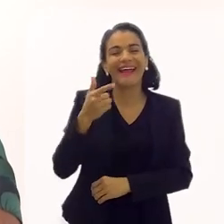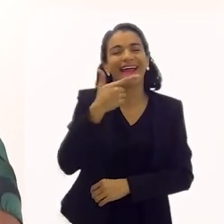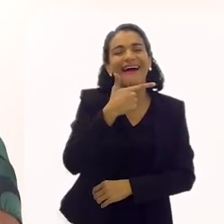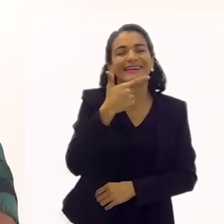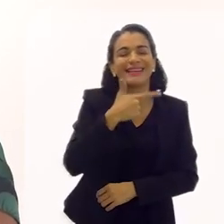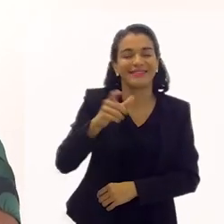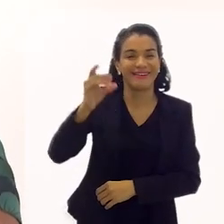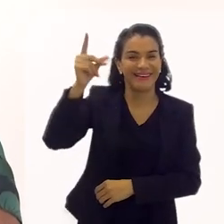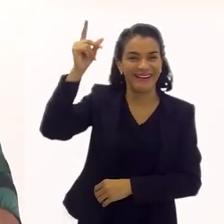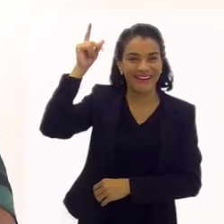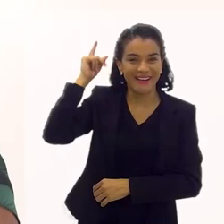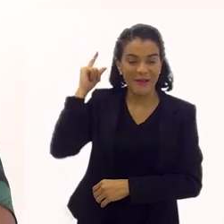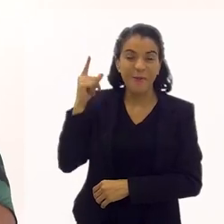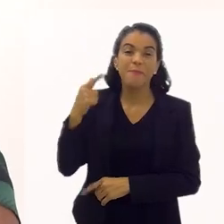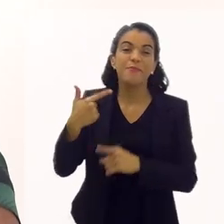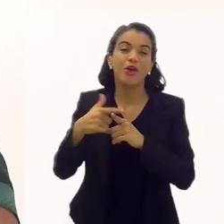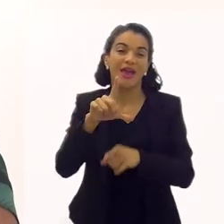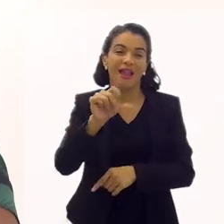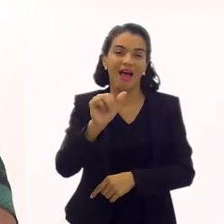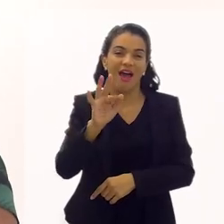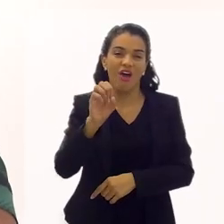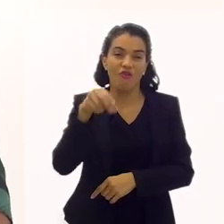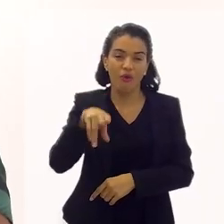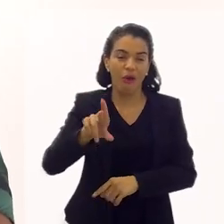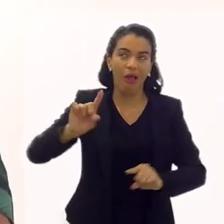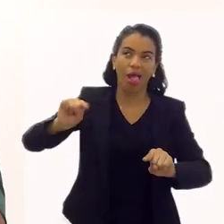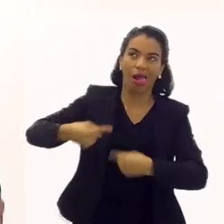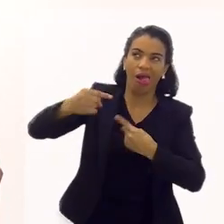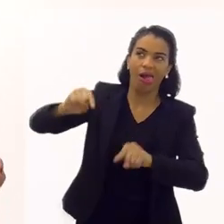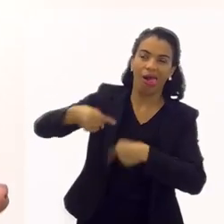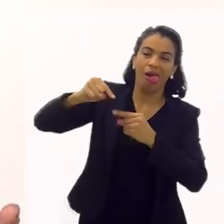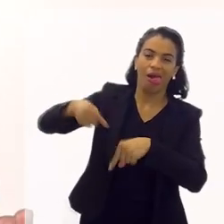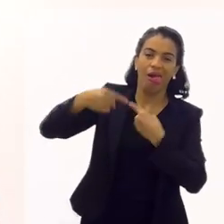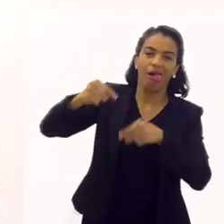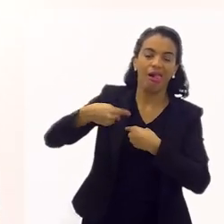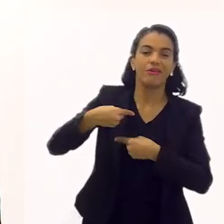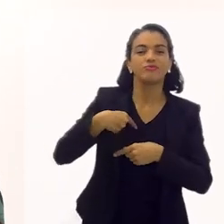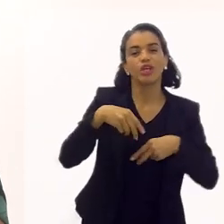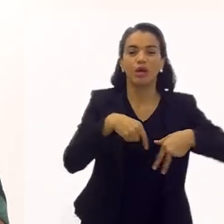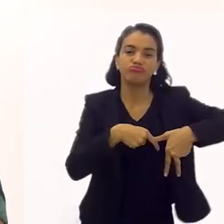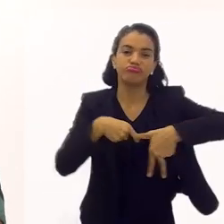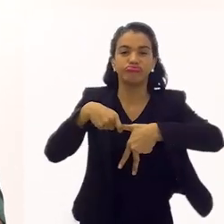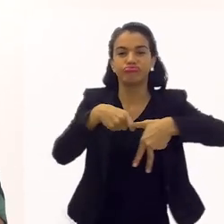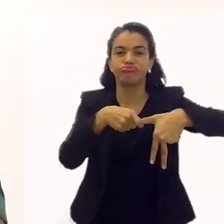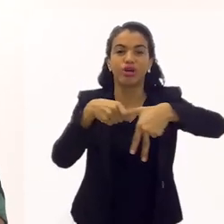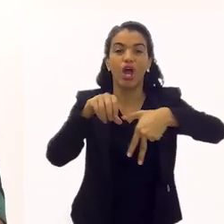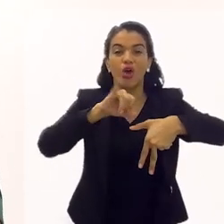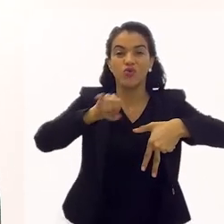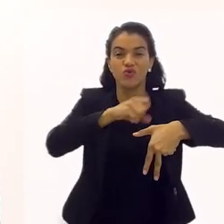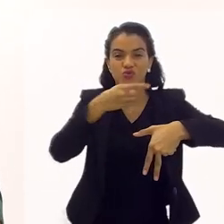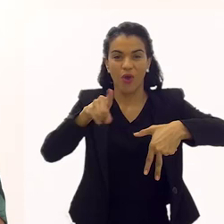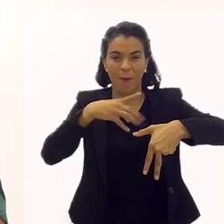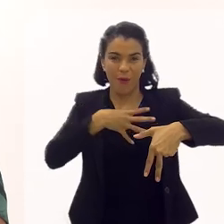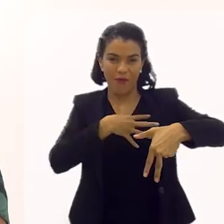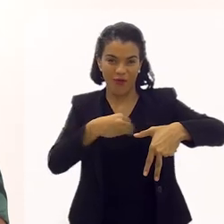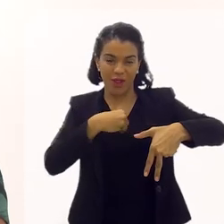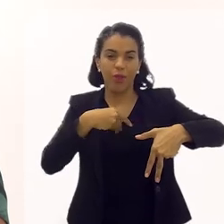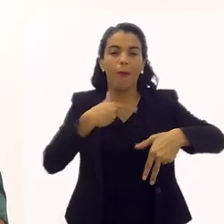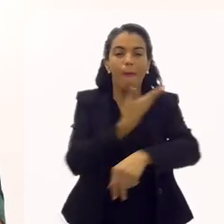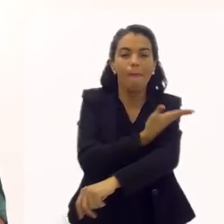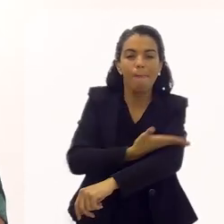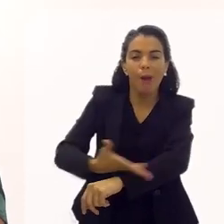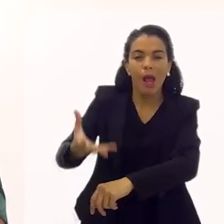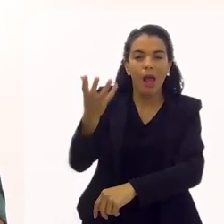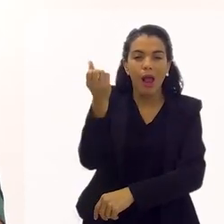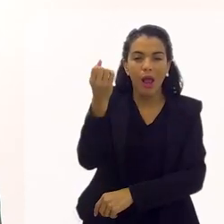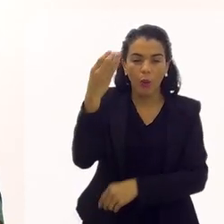engraçado, porque ele gostava de me irritar. E quando ele ia levar o João na escola, o meu filho mais velho, tem